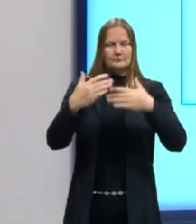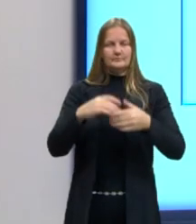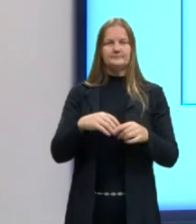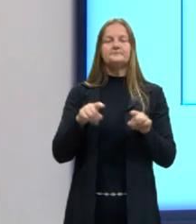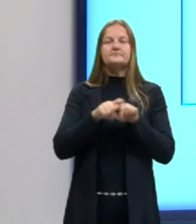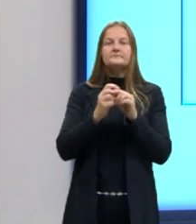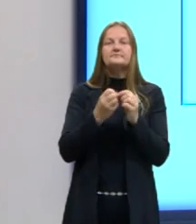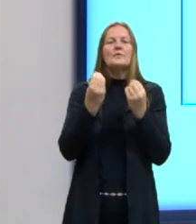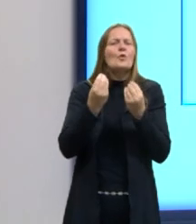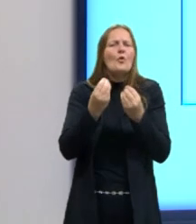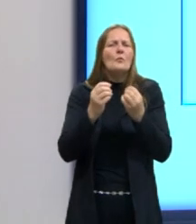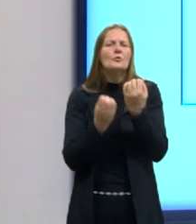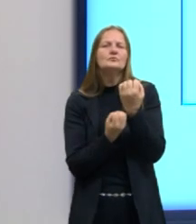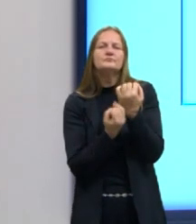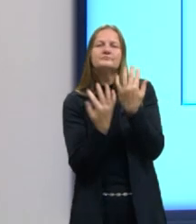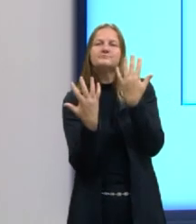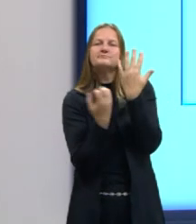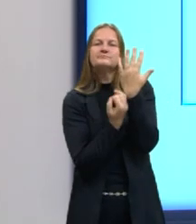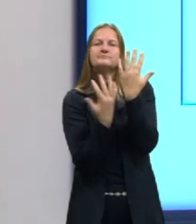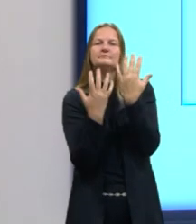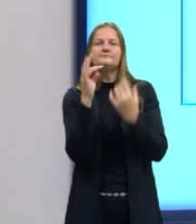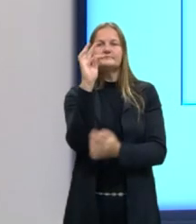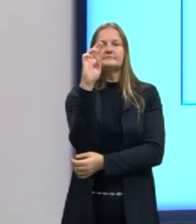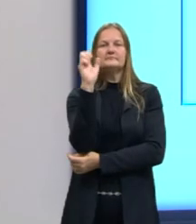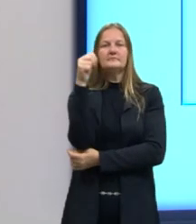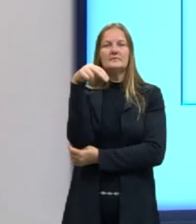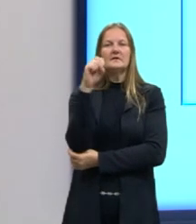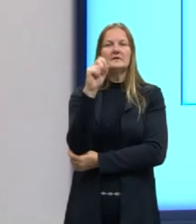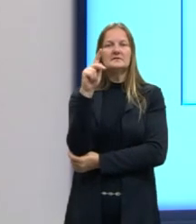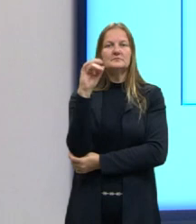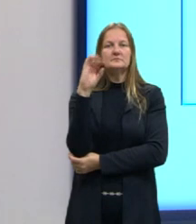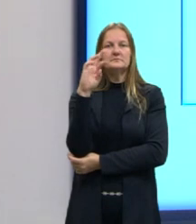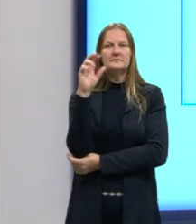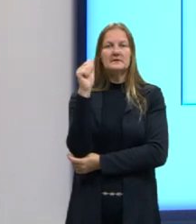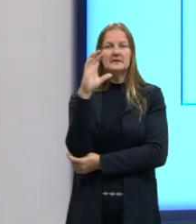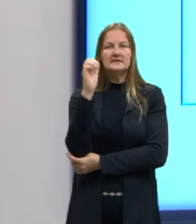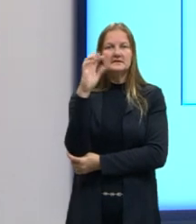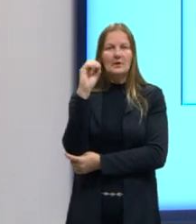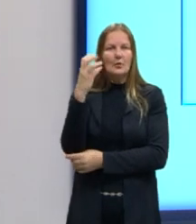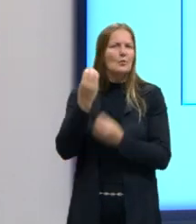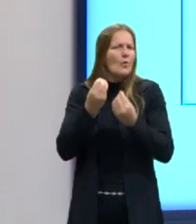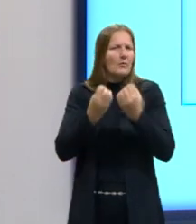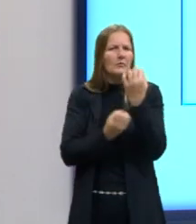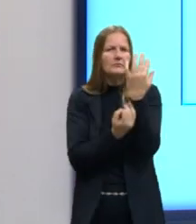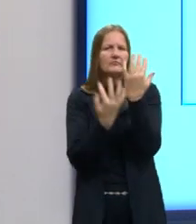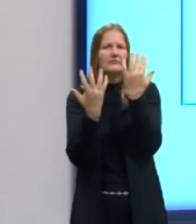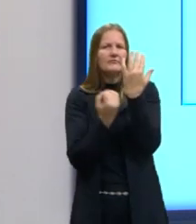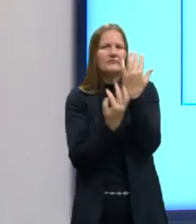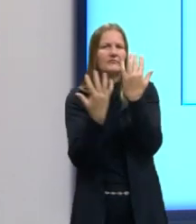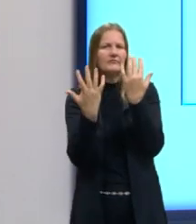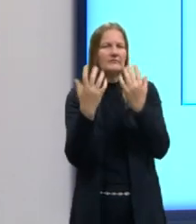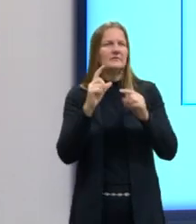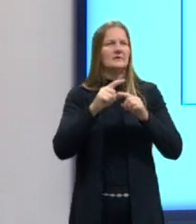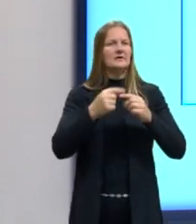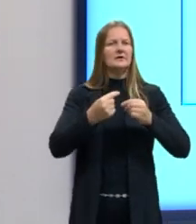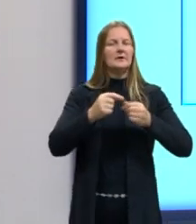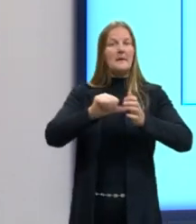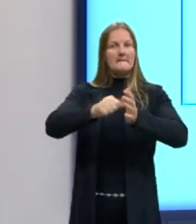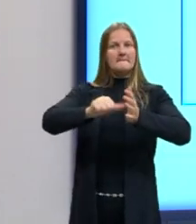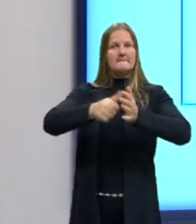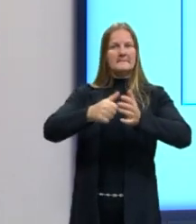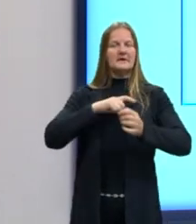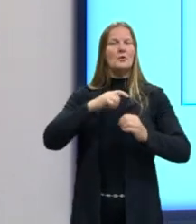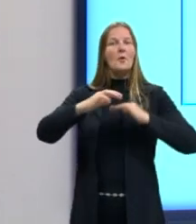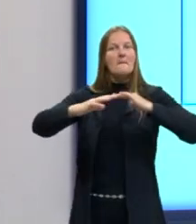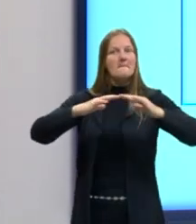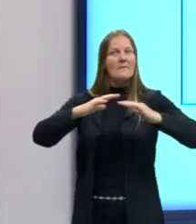transpiração, como é que funciona? Como é que é e como é que se dá essa transpiração? Primeiro, transpiração é um